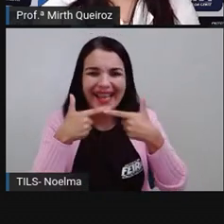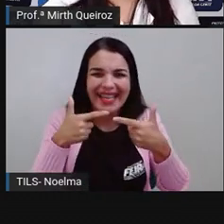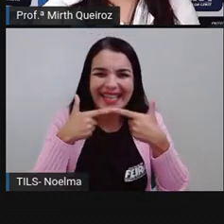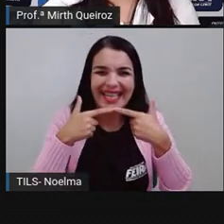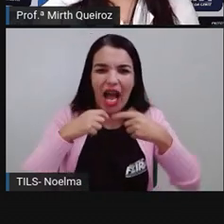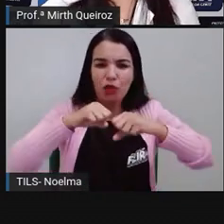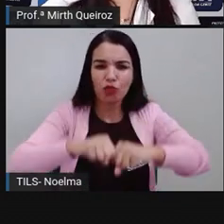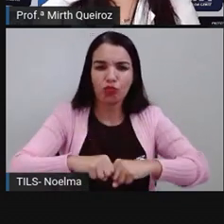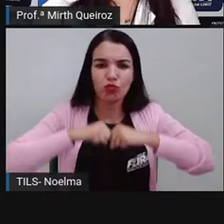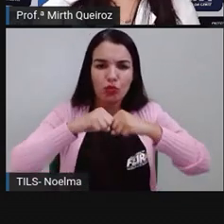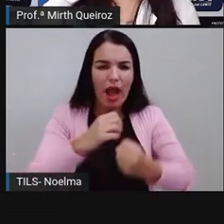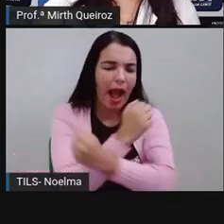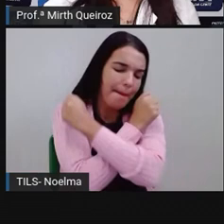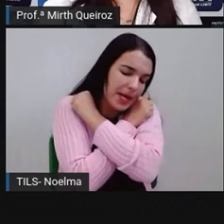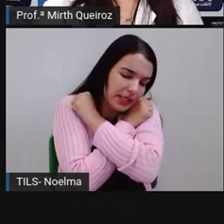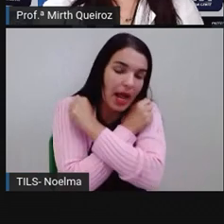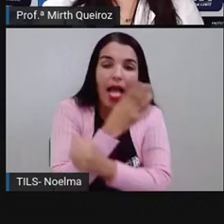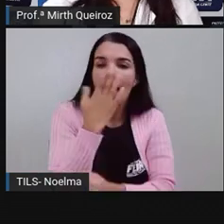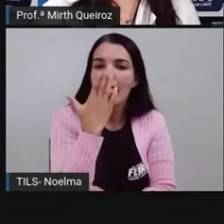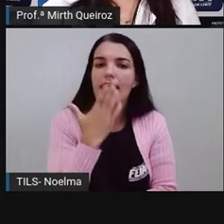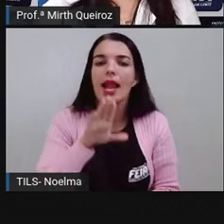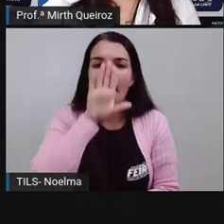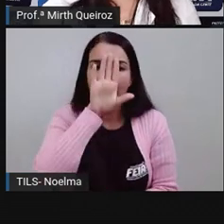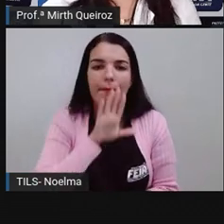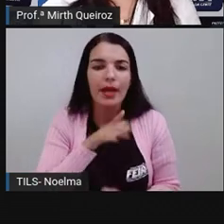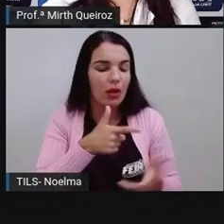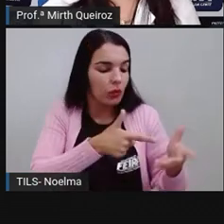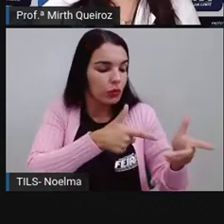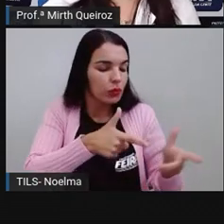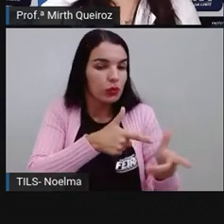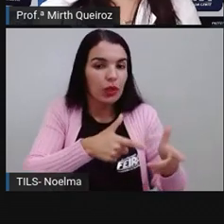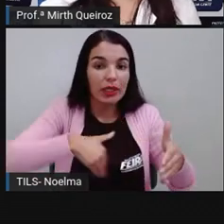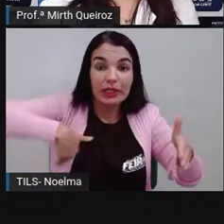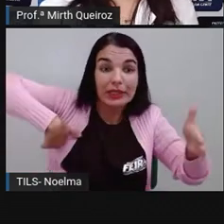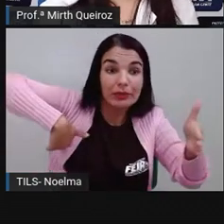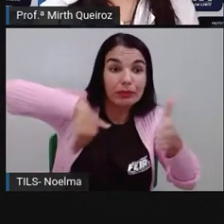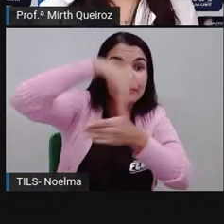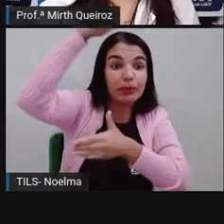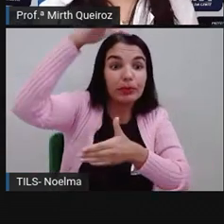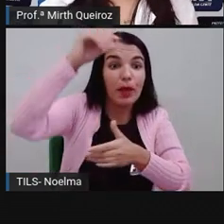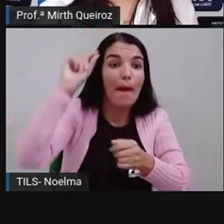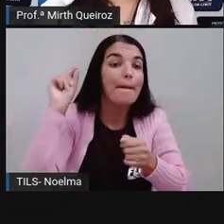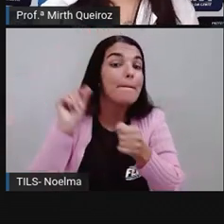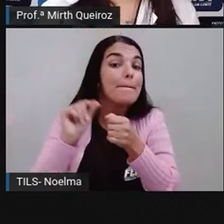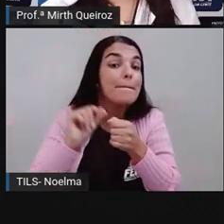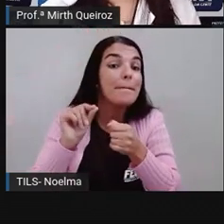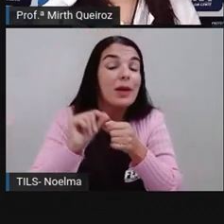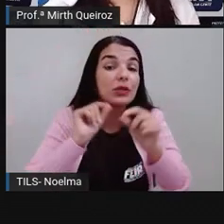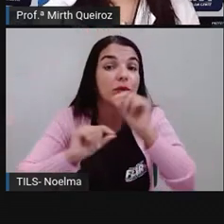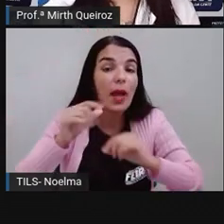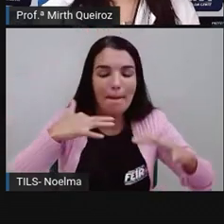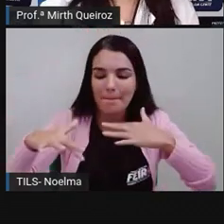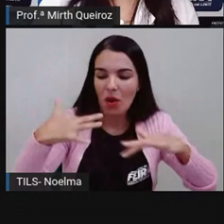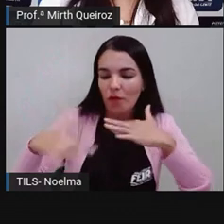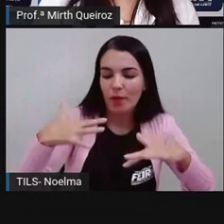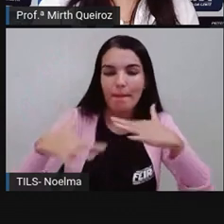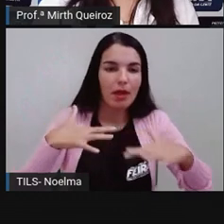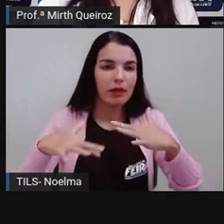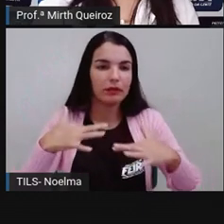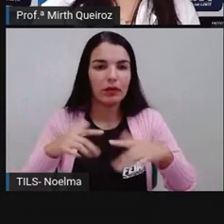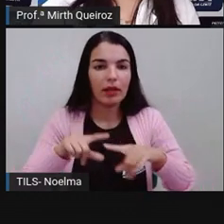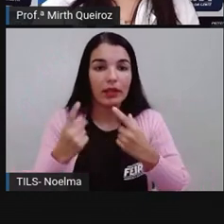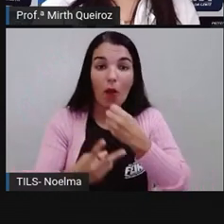abraçar, lamber, regar, chutar. Indicação, indica movimento aí nesse caso, né?